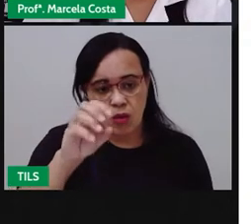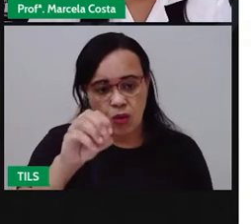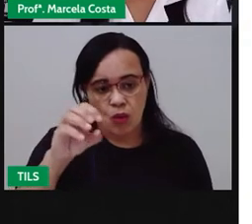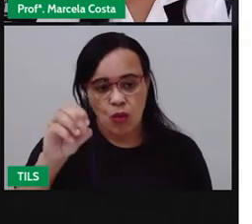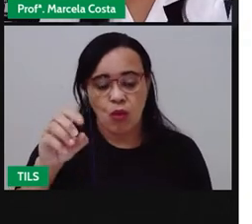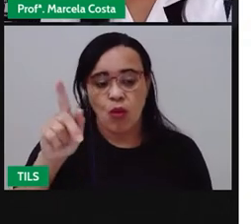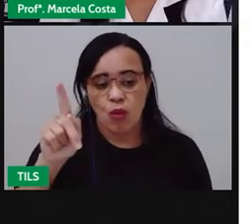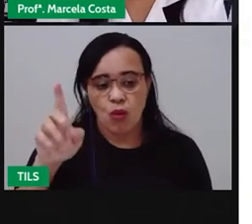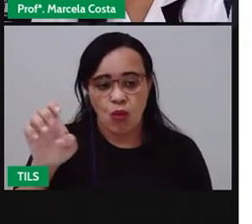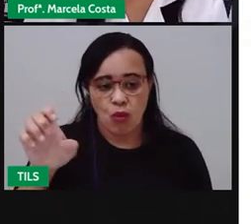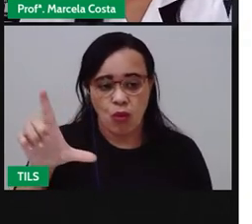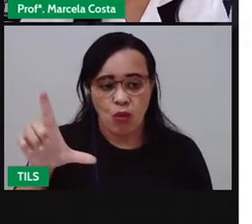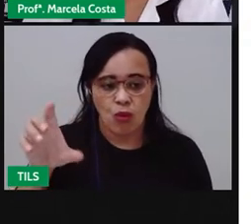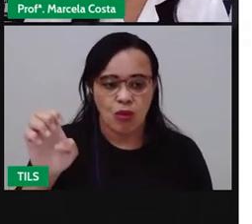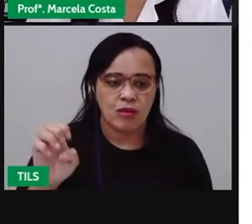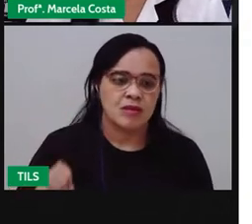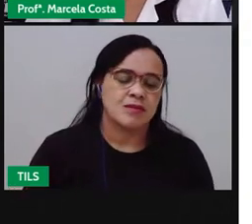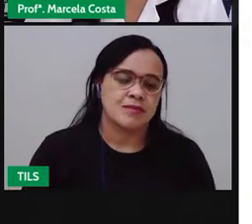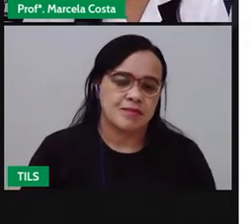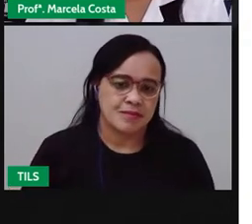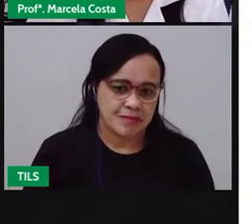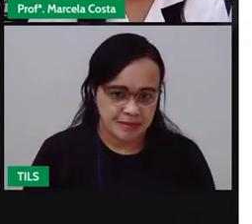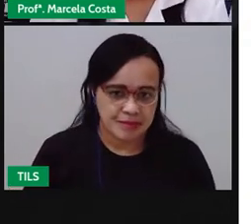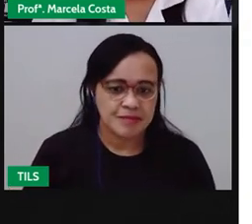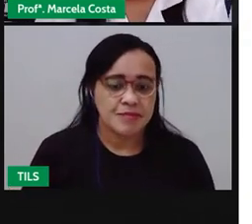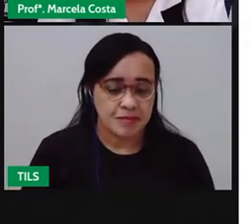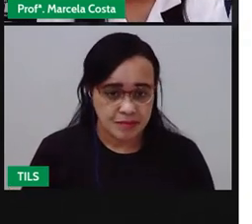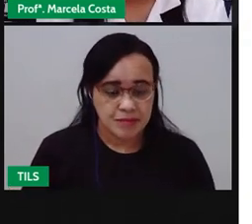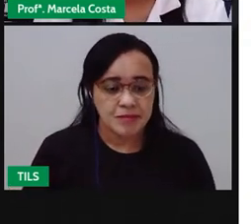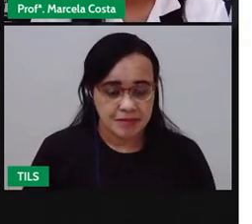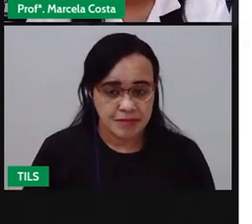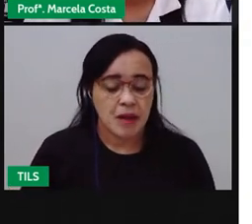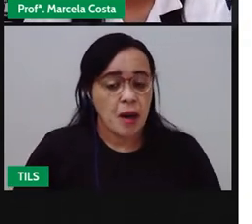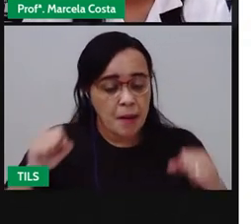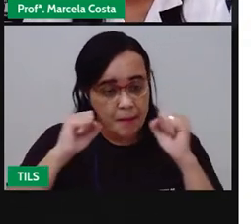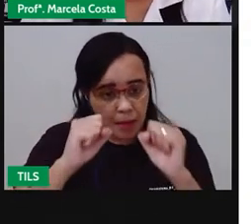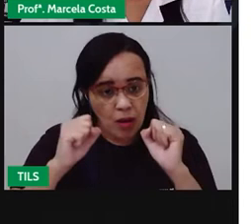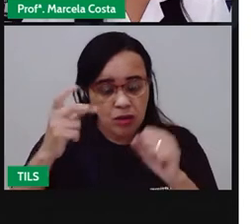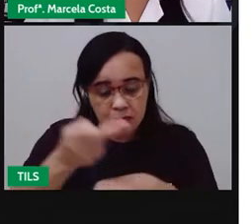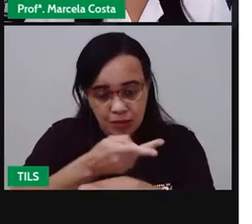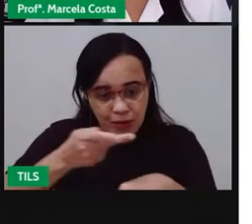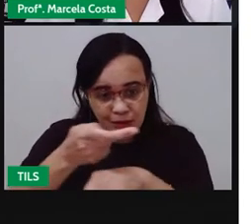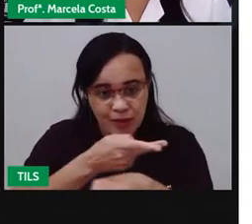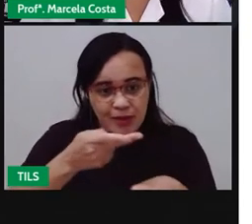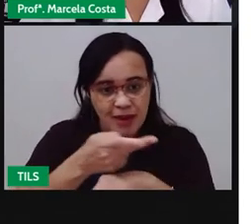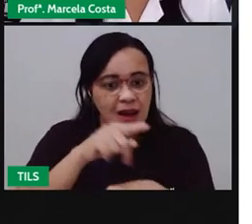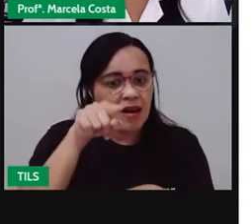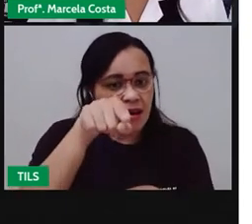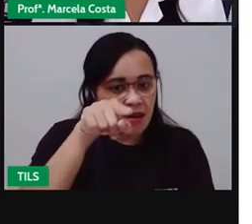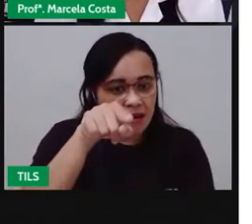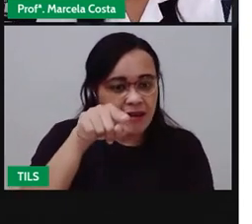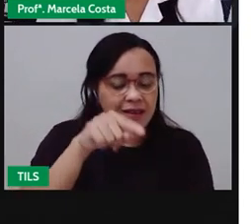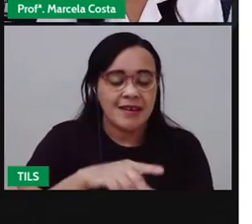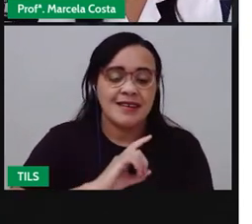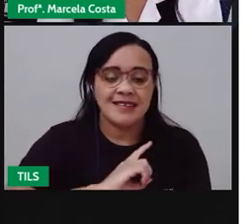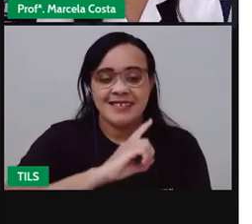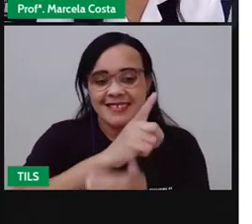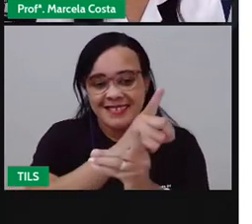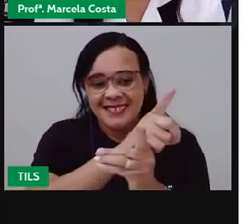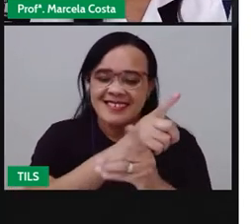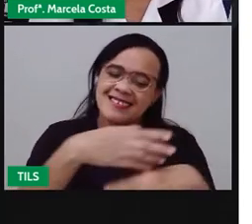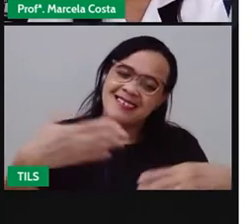computador, no navegador aí no Google. Você procura aí Google Maps e você consegue acessar.